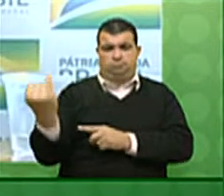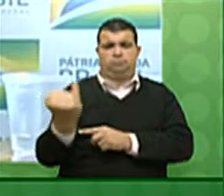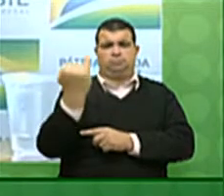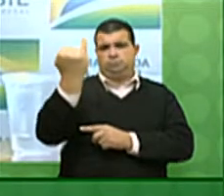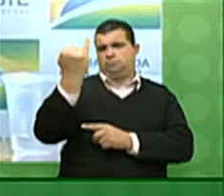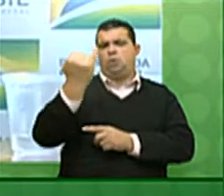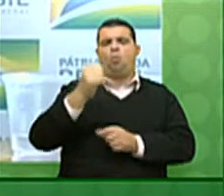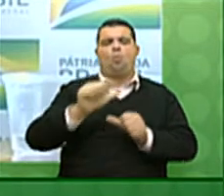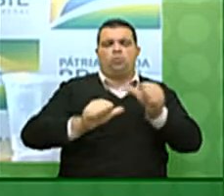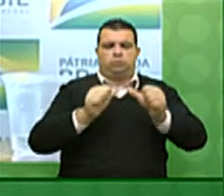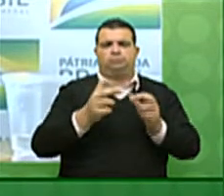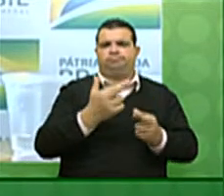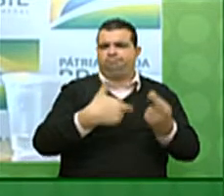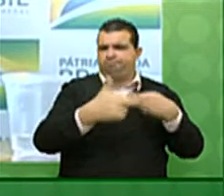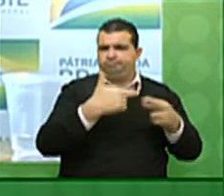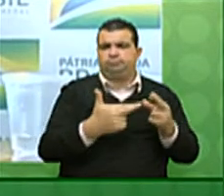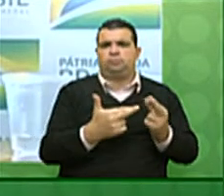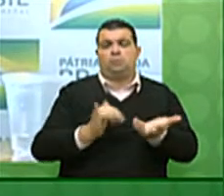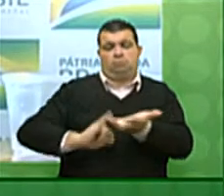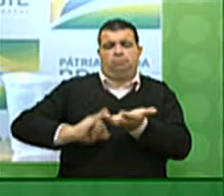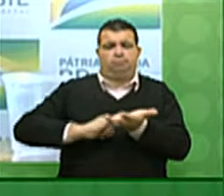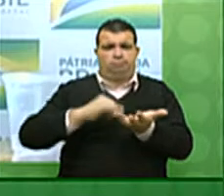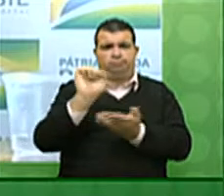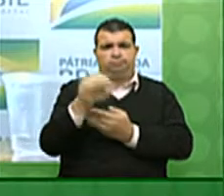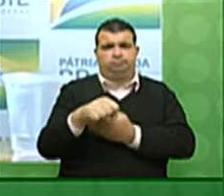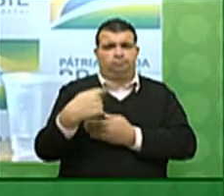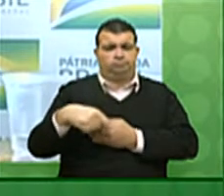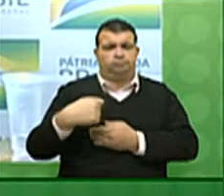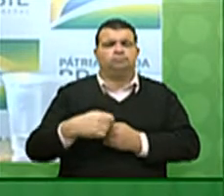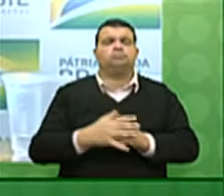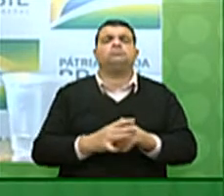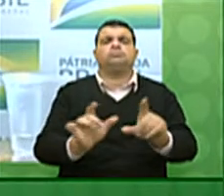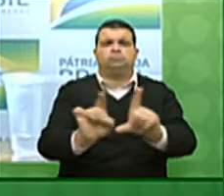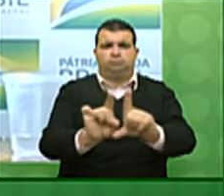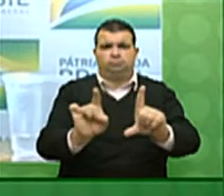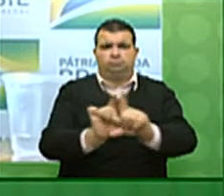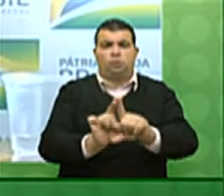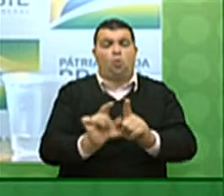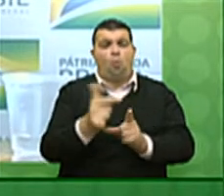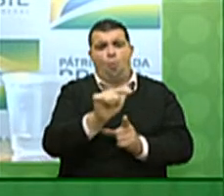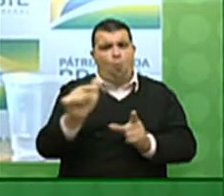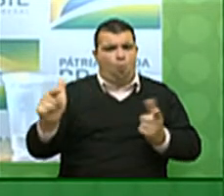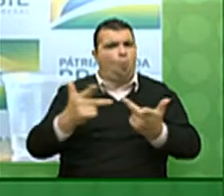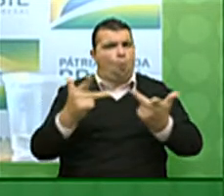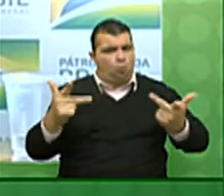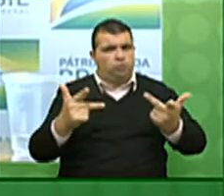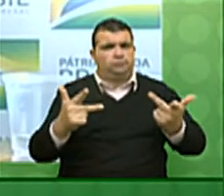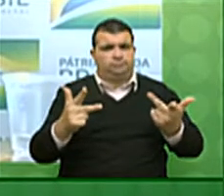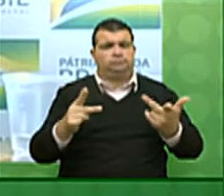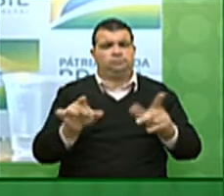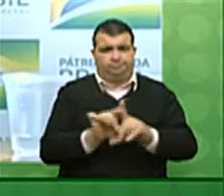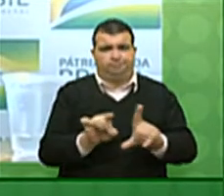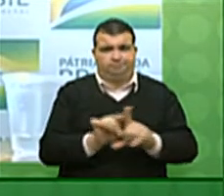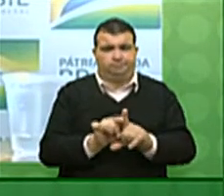reformulação do sistema tributário, bem como outras iniciativas que tornem o